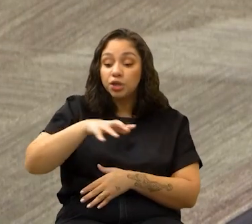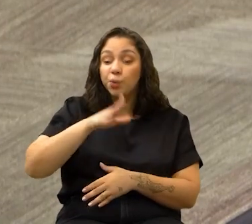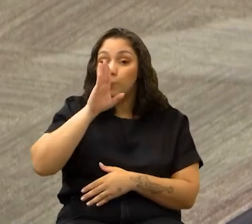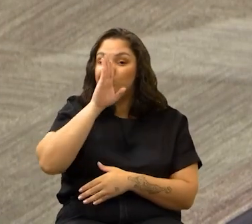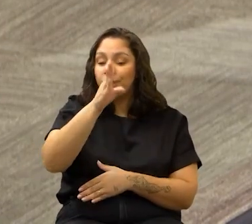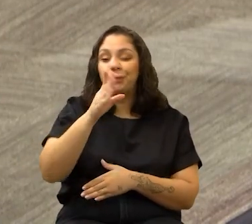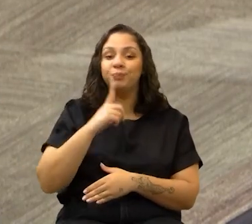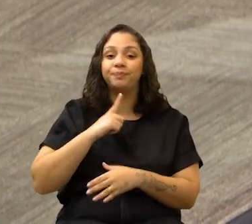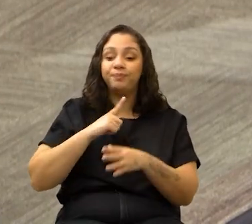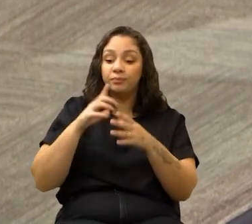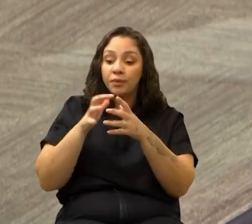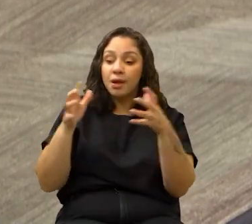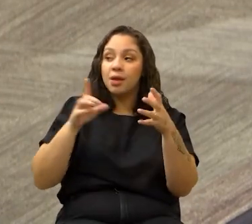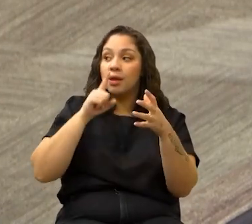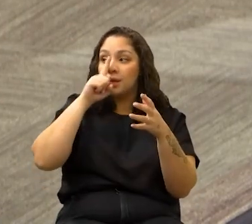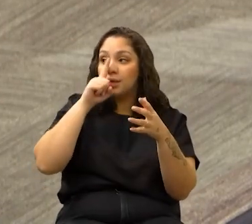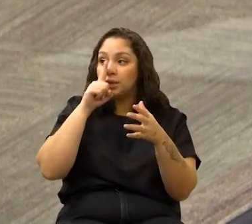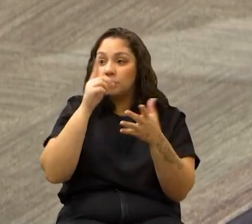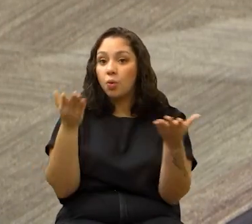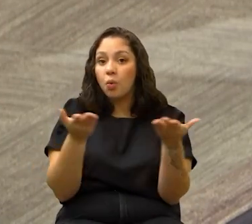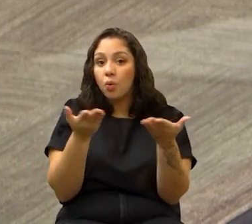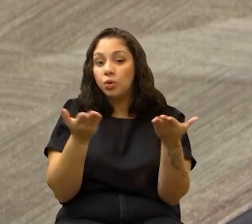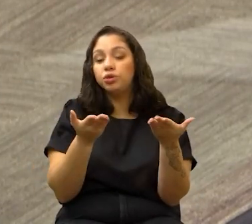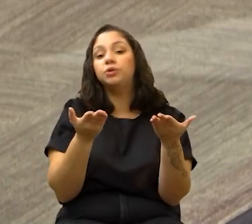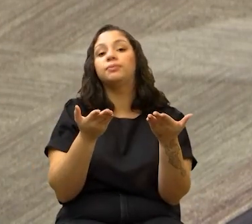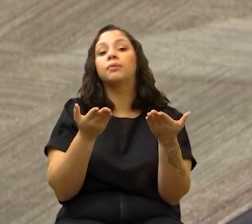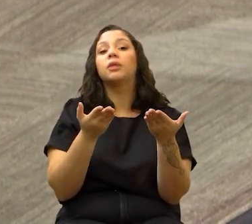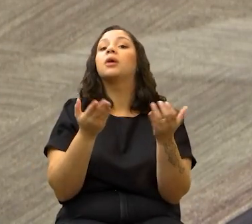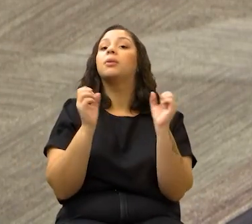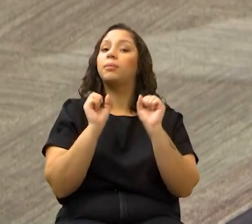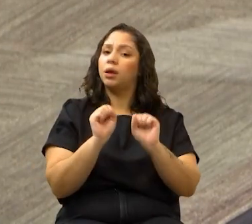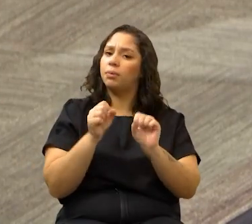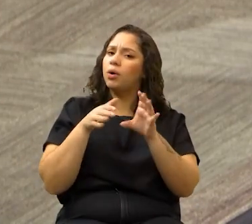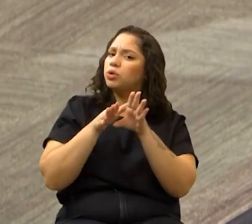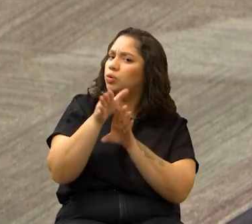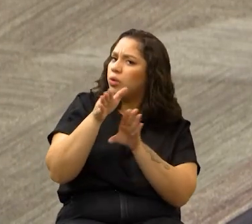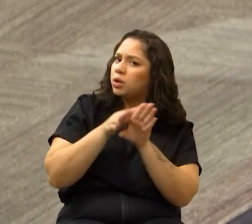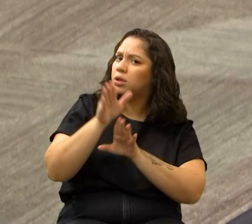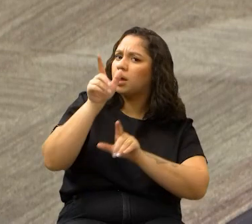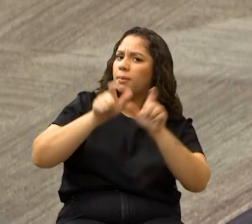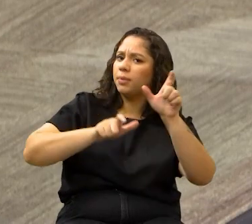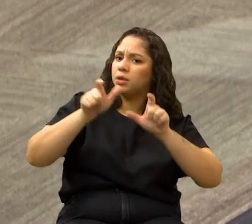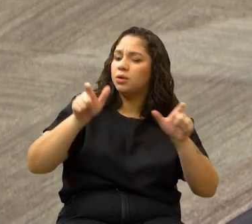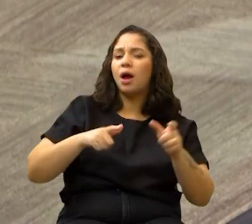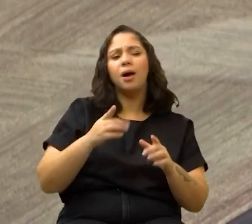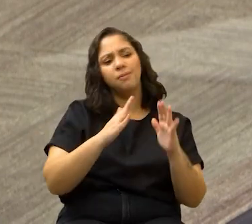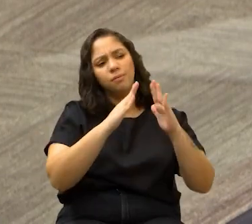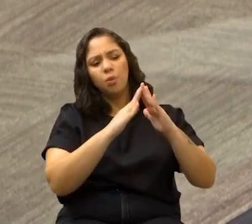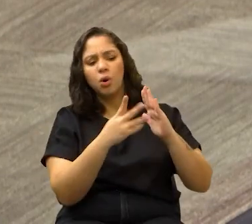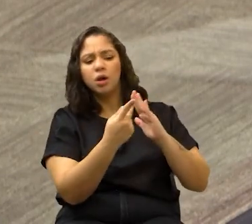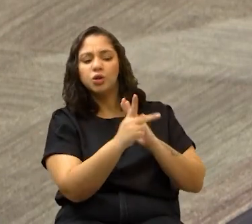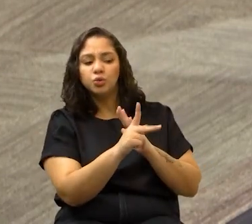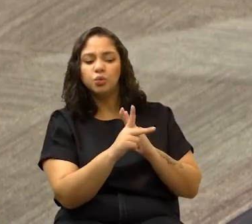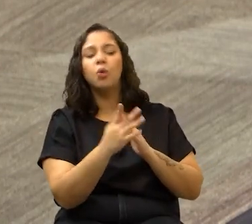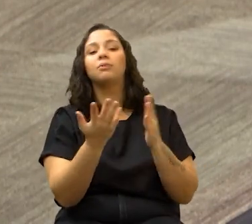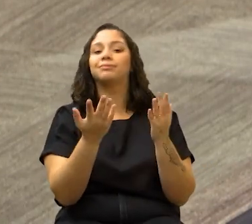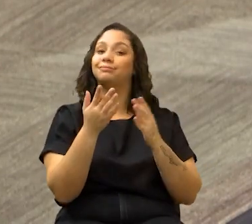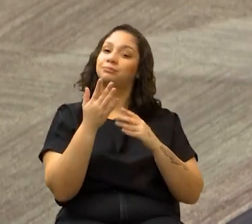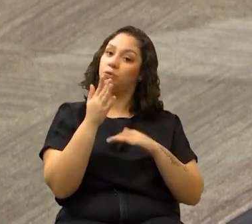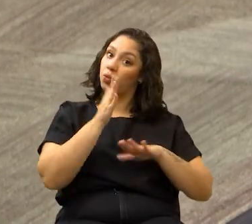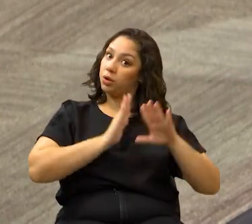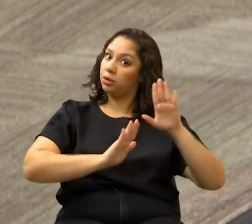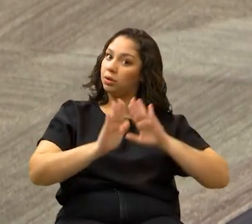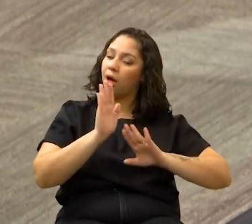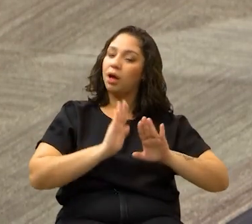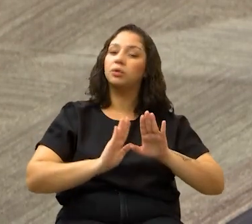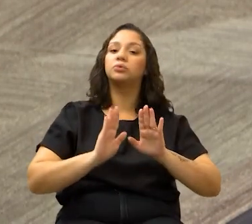são as regiões com maior potencial de risco hoje, para que a gente possa, orientando também as pessoas, ou você mora naquela região,